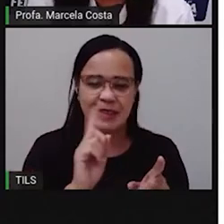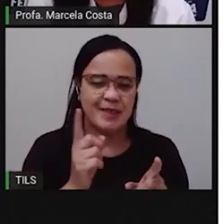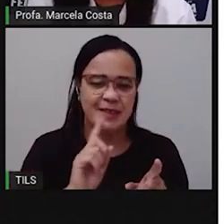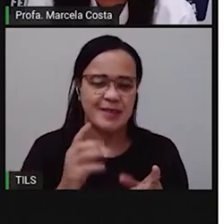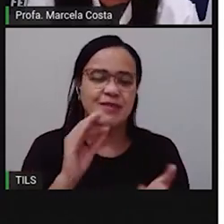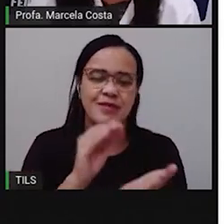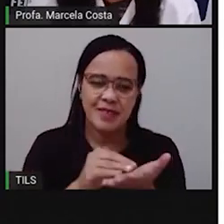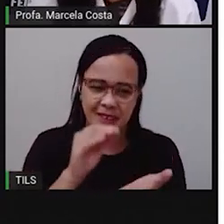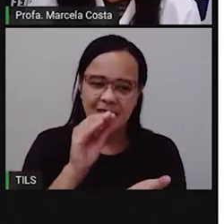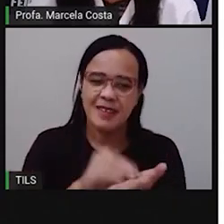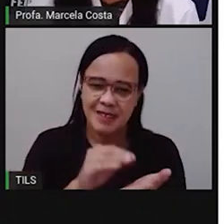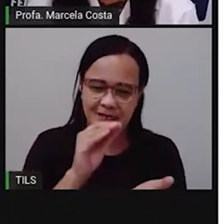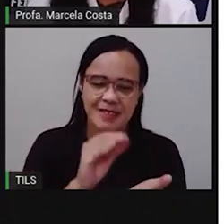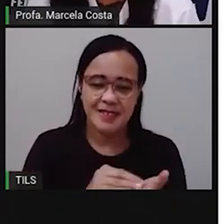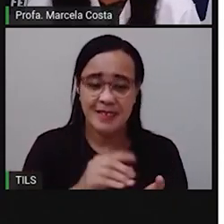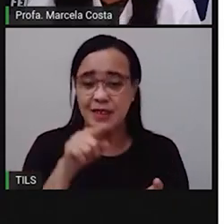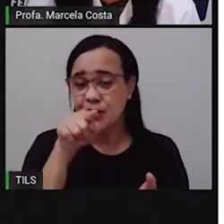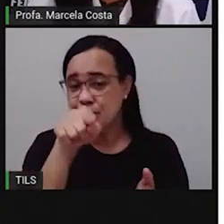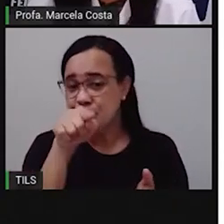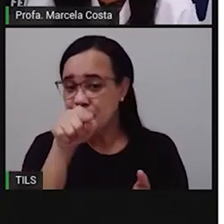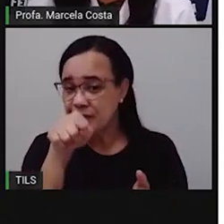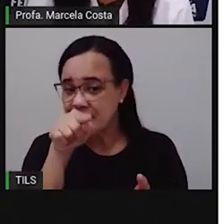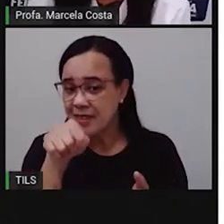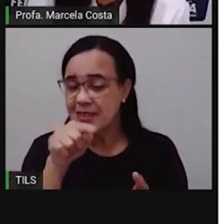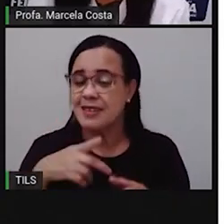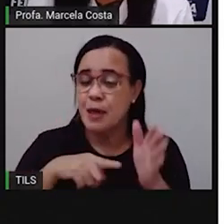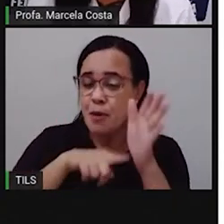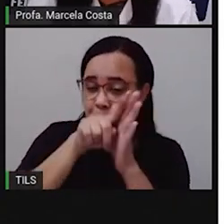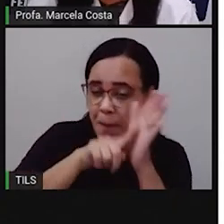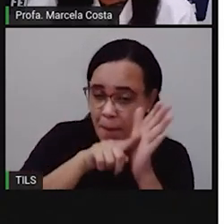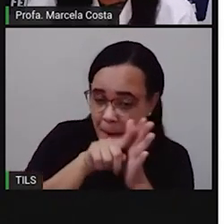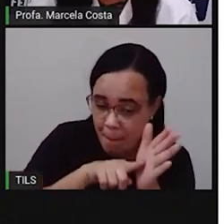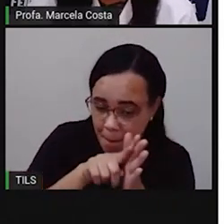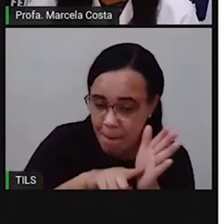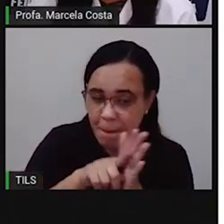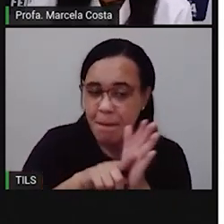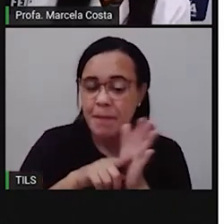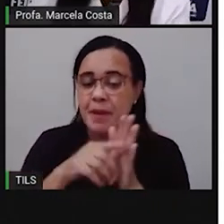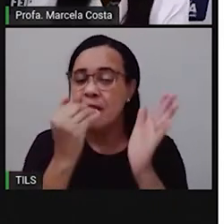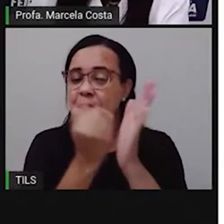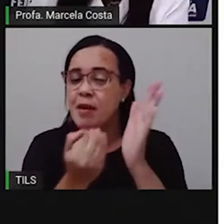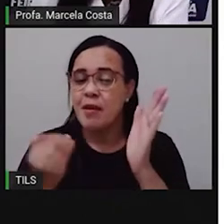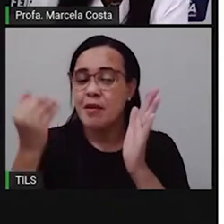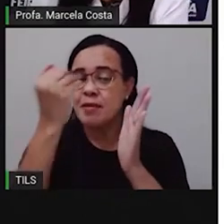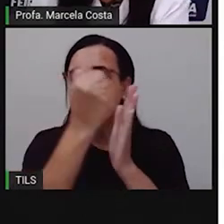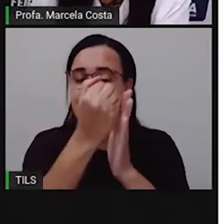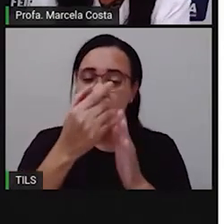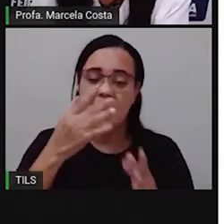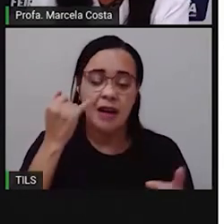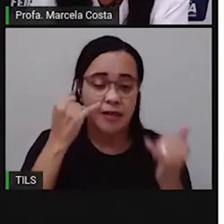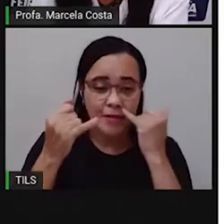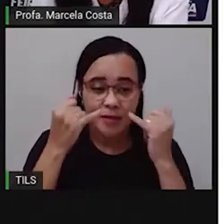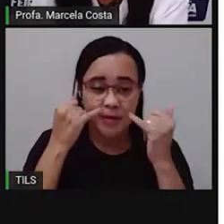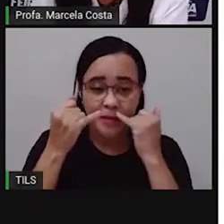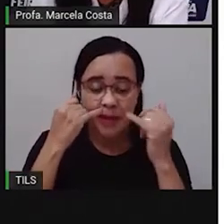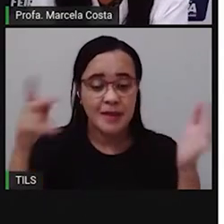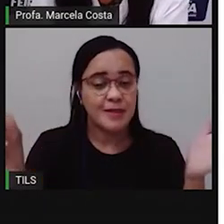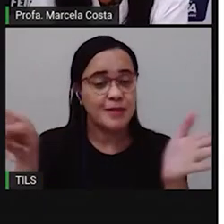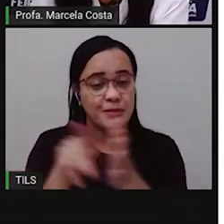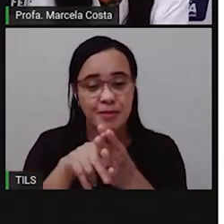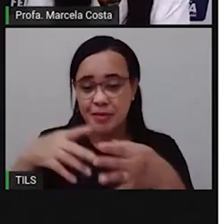para você descobrir, você pesquisar e ter mais informações sobre a nossa cidade.